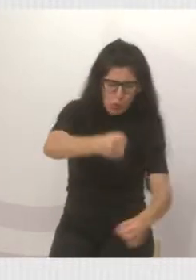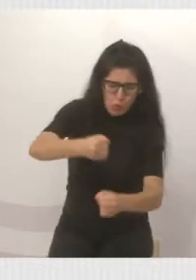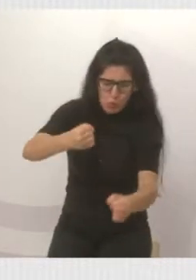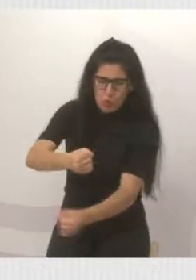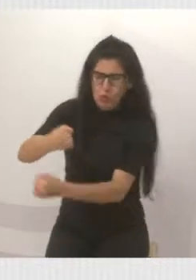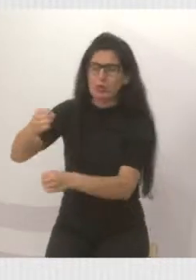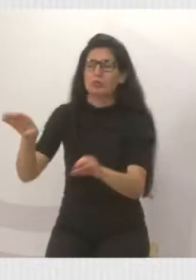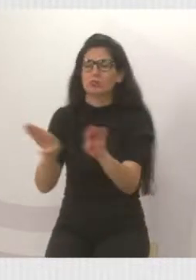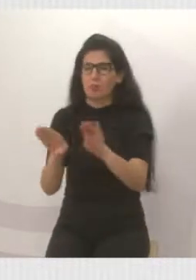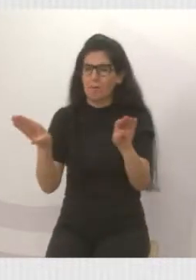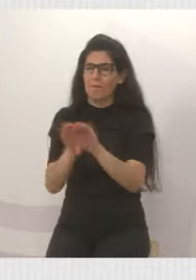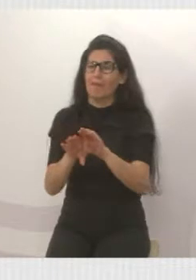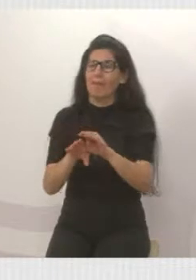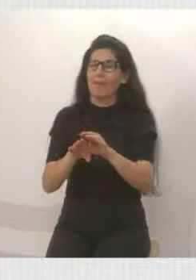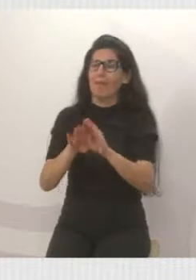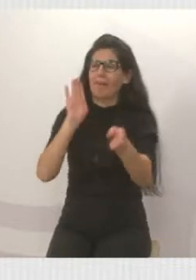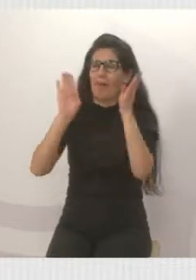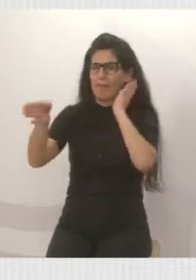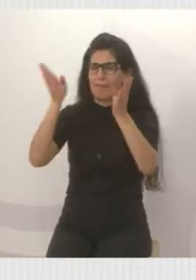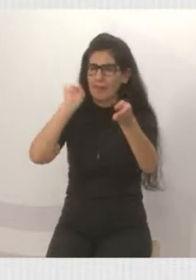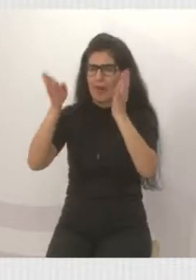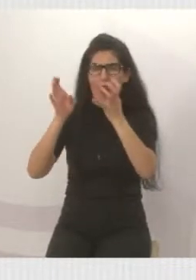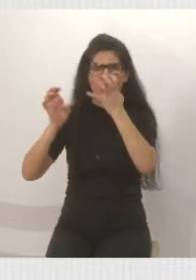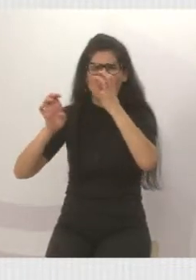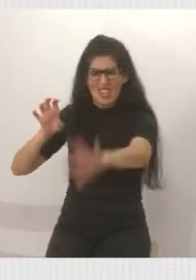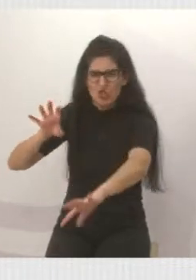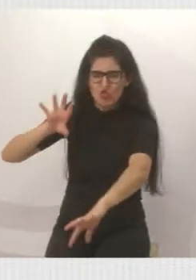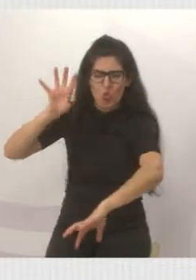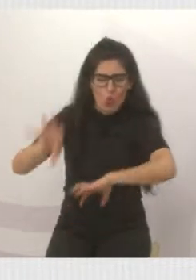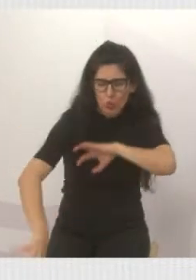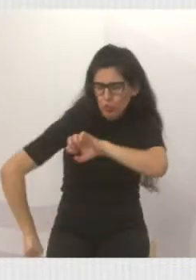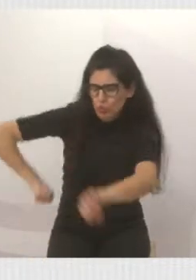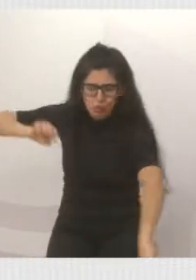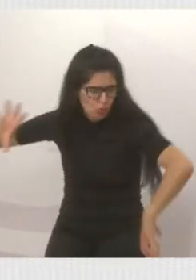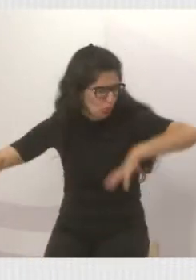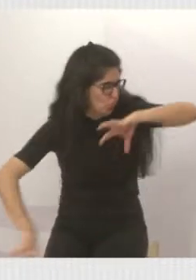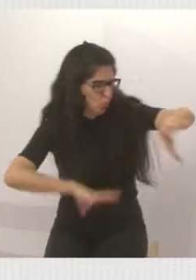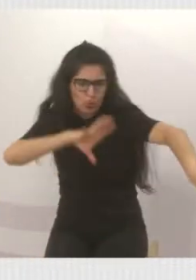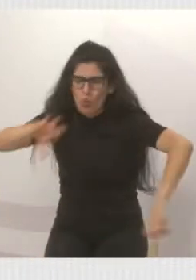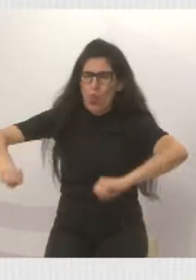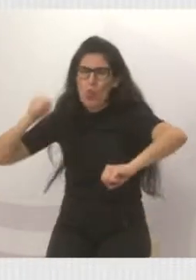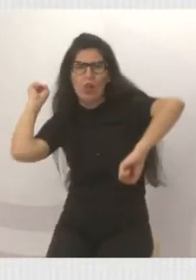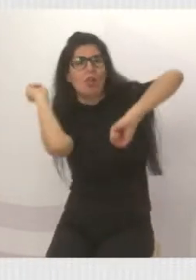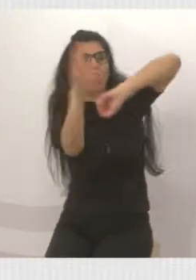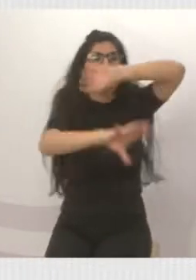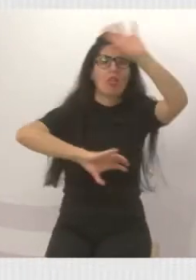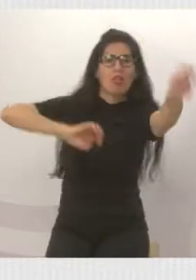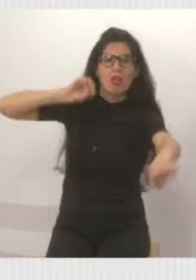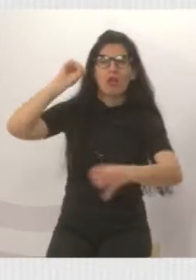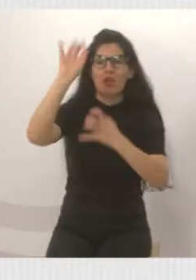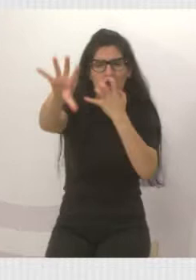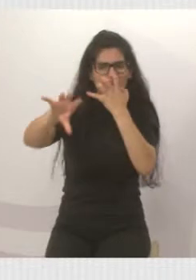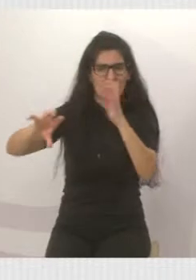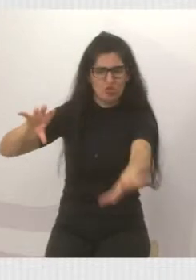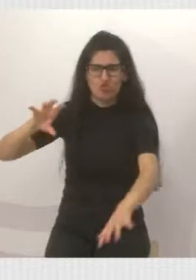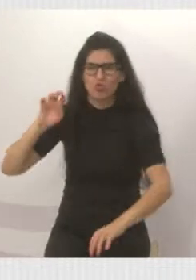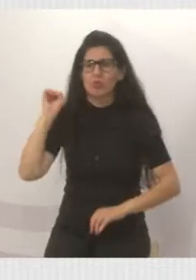6h30, estava lá na porta da ambiental, junto com os vereadores também, lá naquele local.